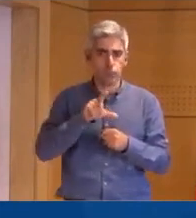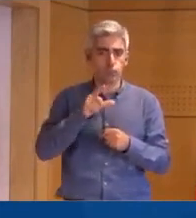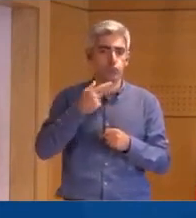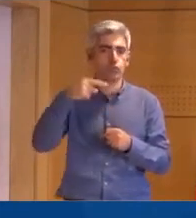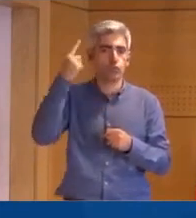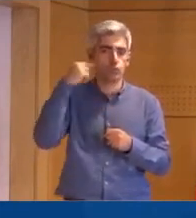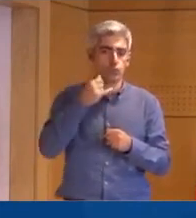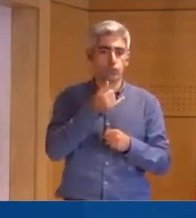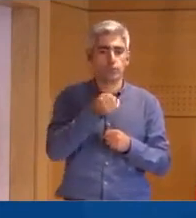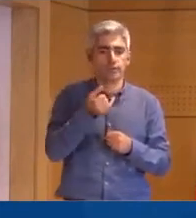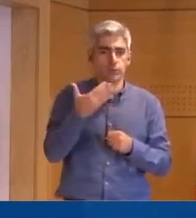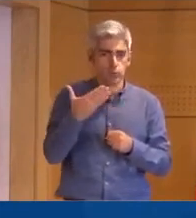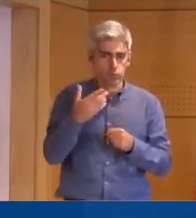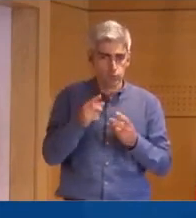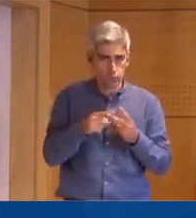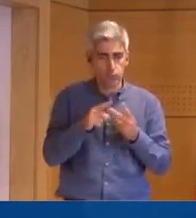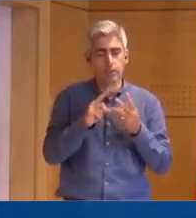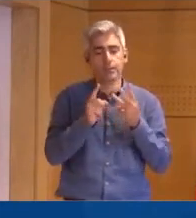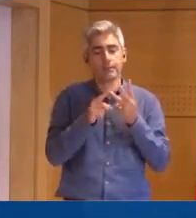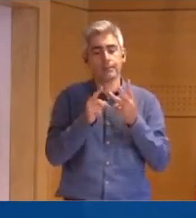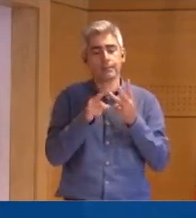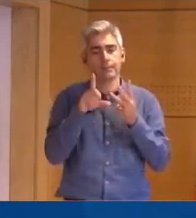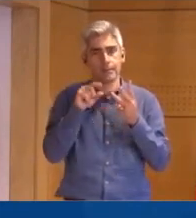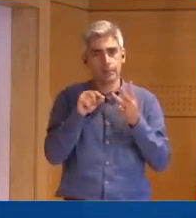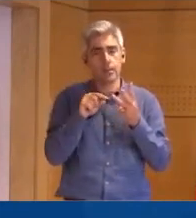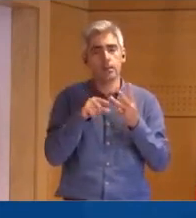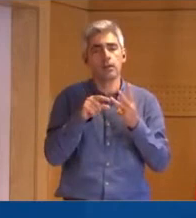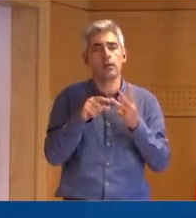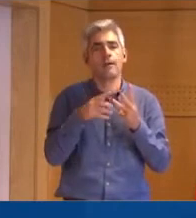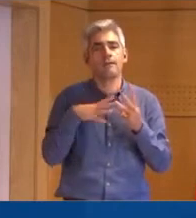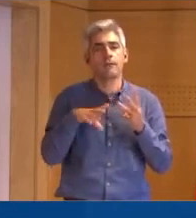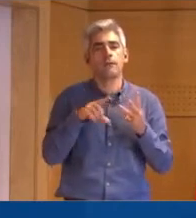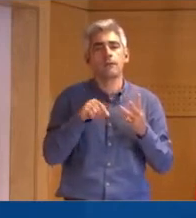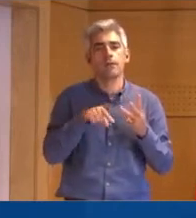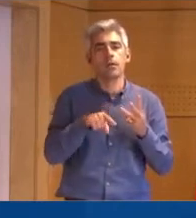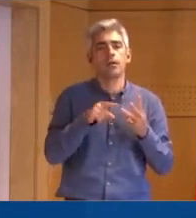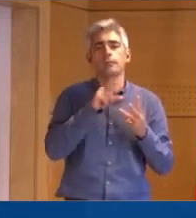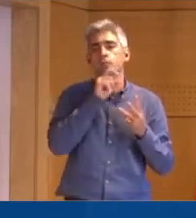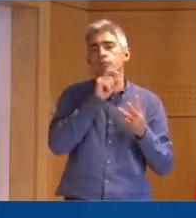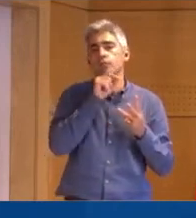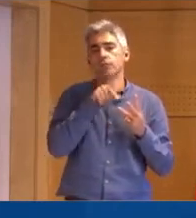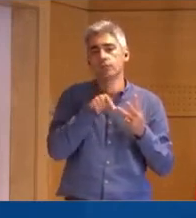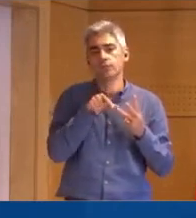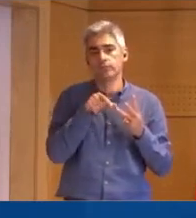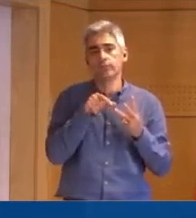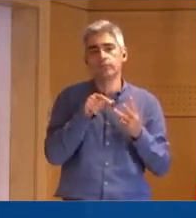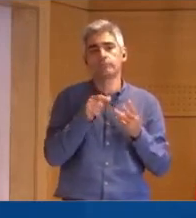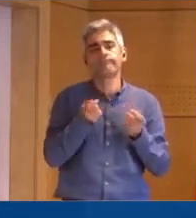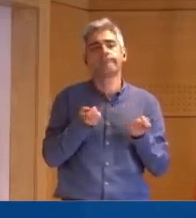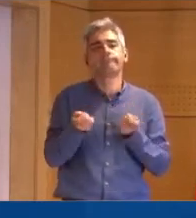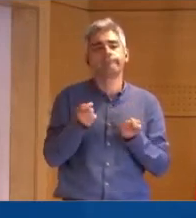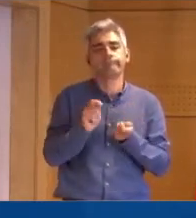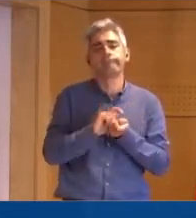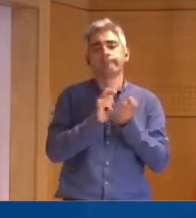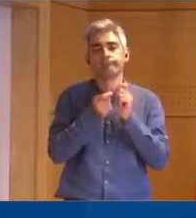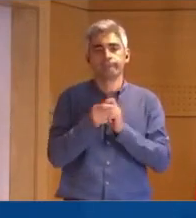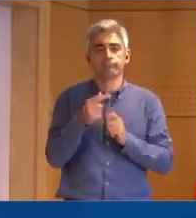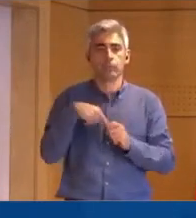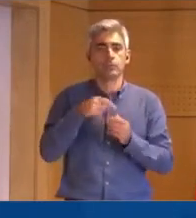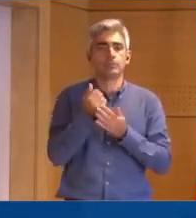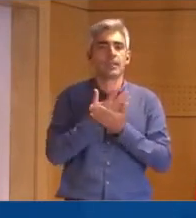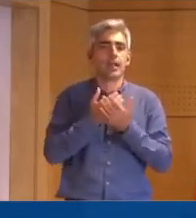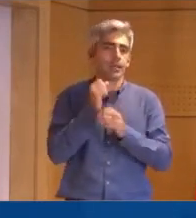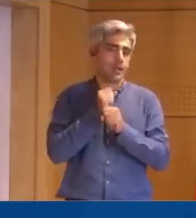julho de 2021. E em terceiro lugar, termos aqui também a possibilidade de redinamizar o nosso